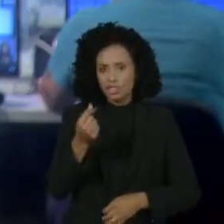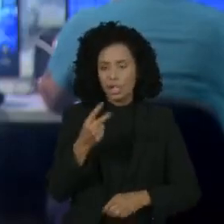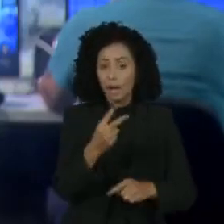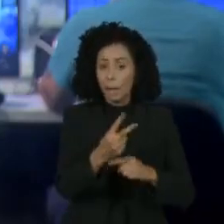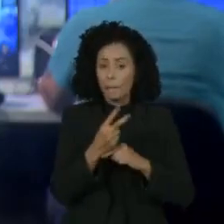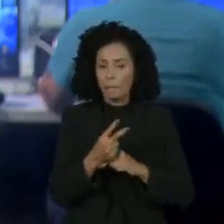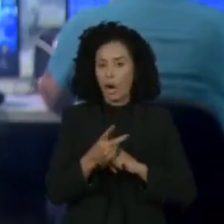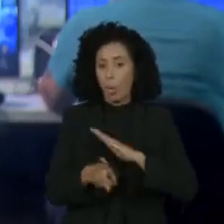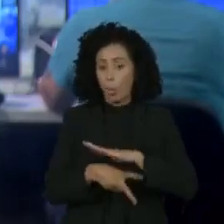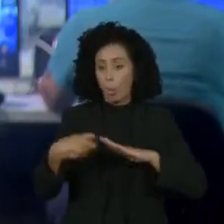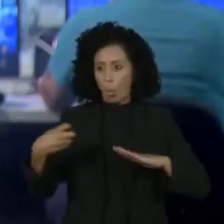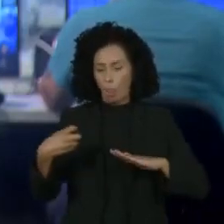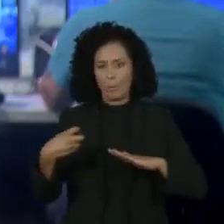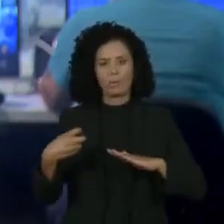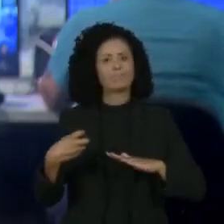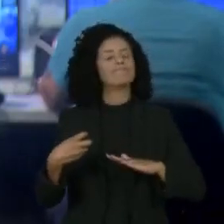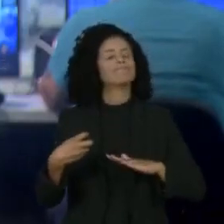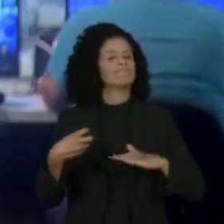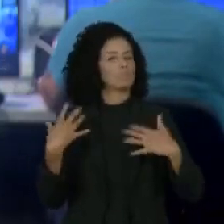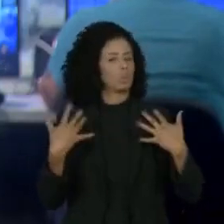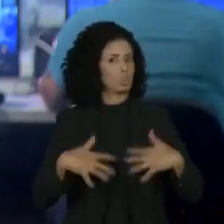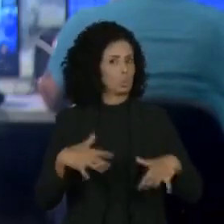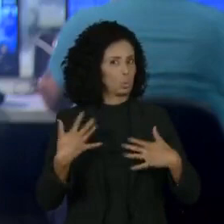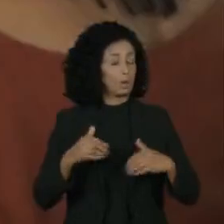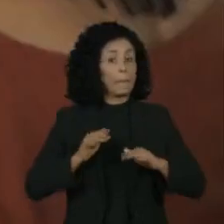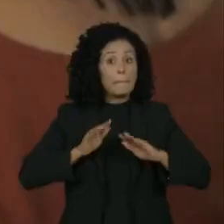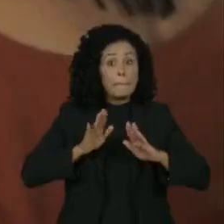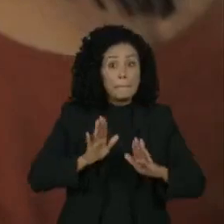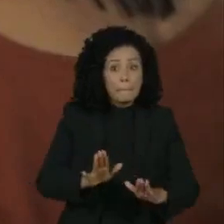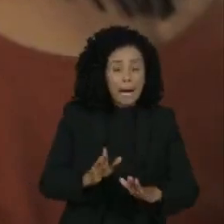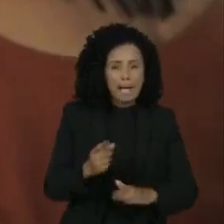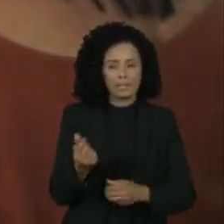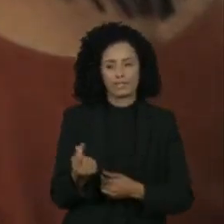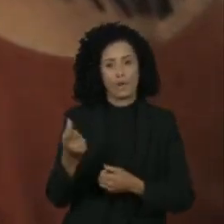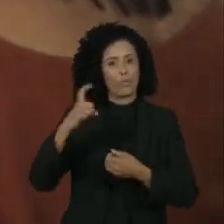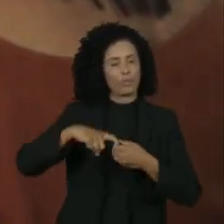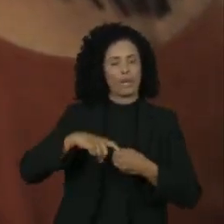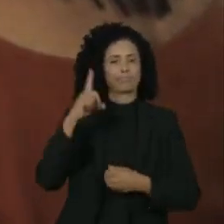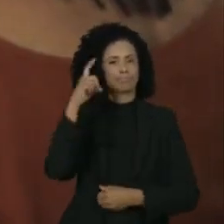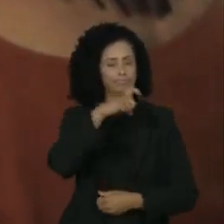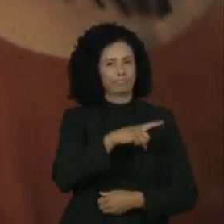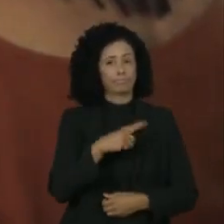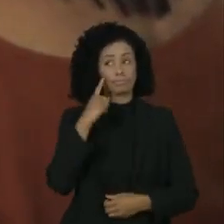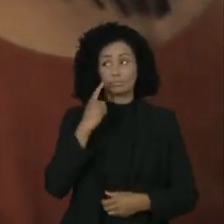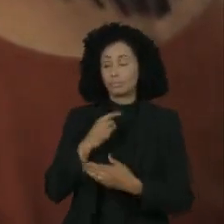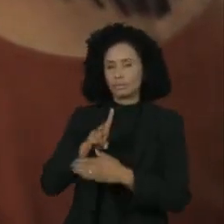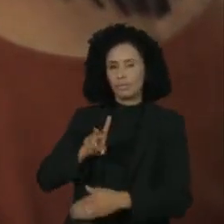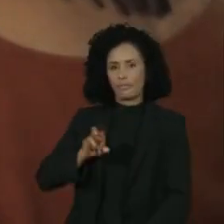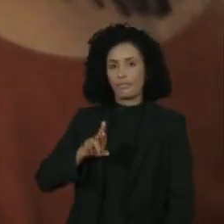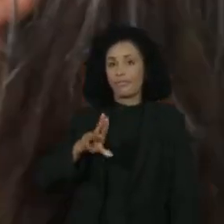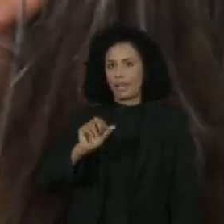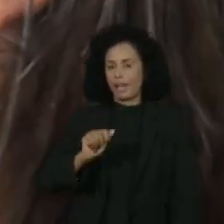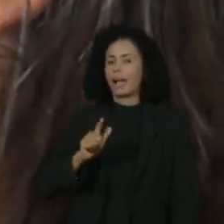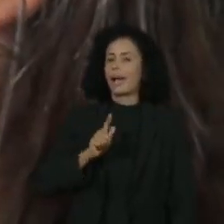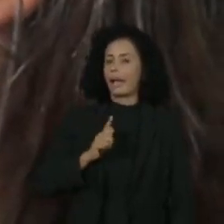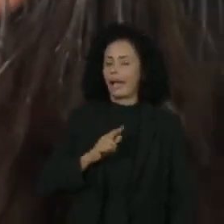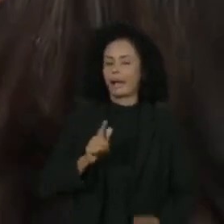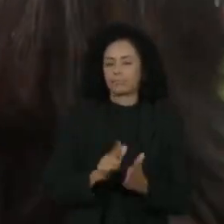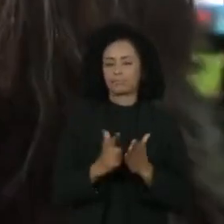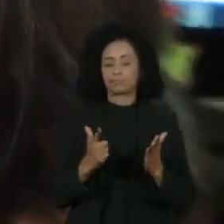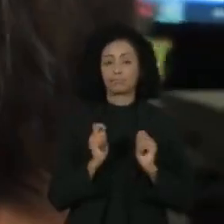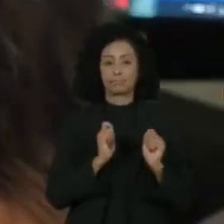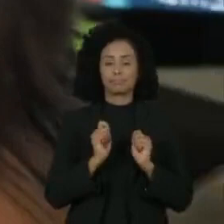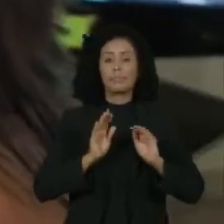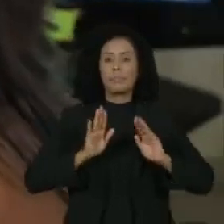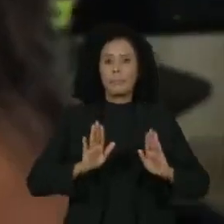fácil. Ser restituído é difícil. Vera é jornalista e se considera bem informada. Mesmo